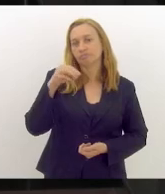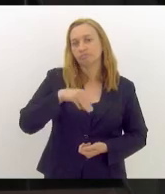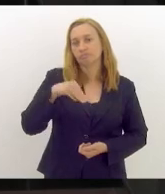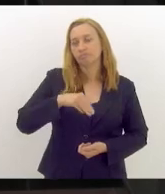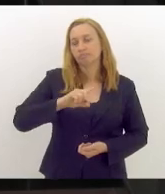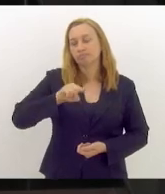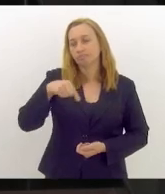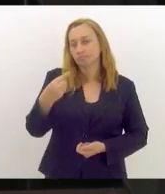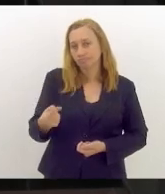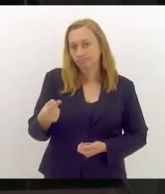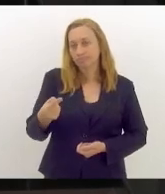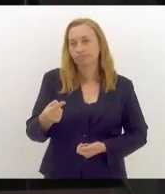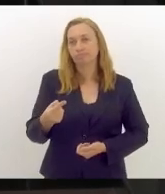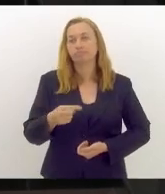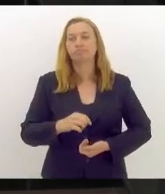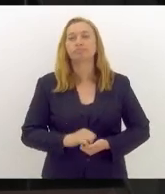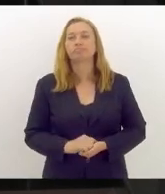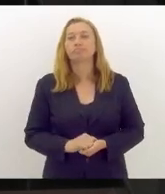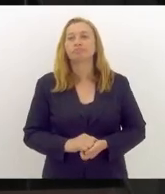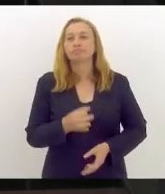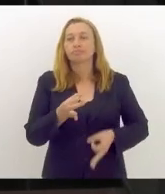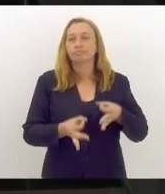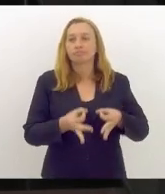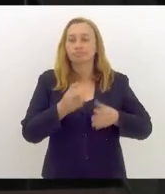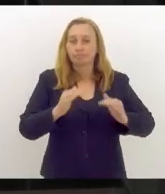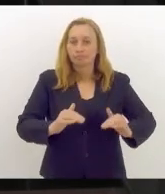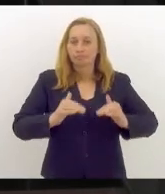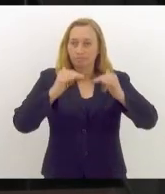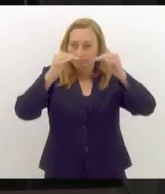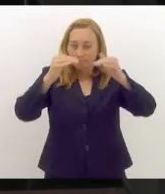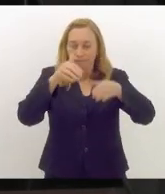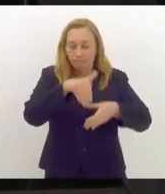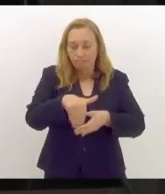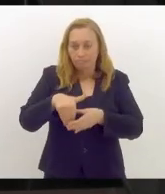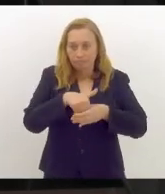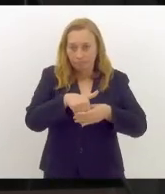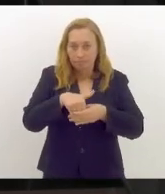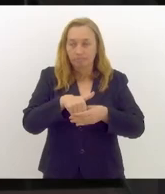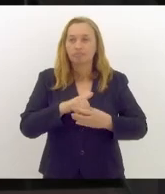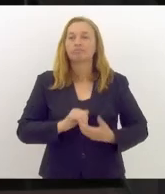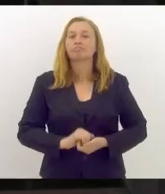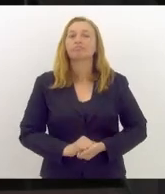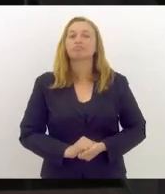do Tribunal Superior Eleitoral